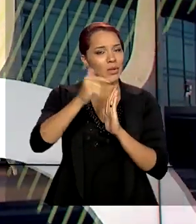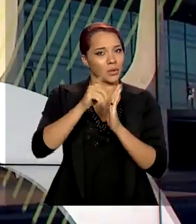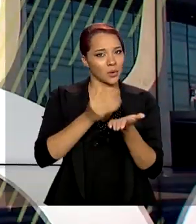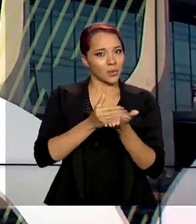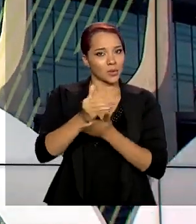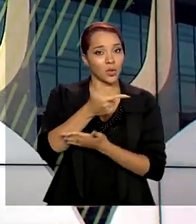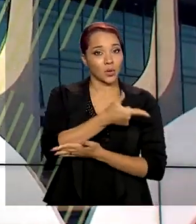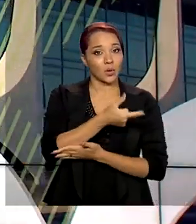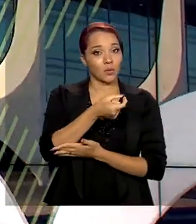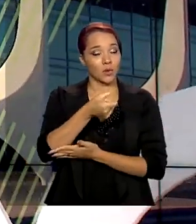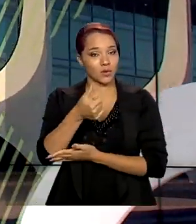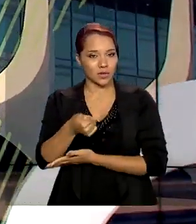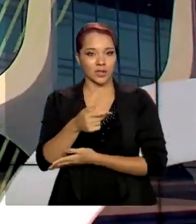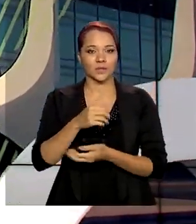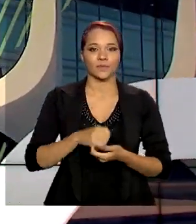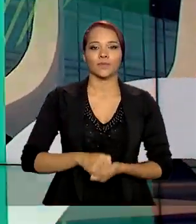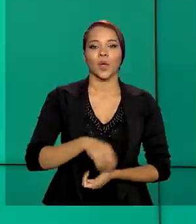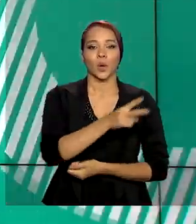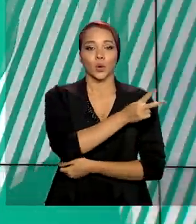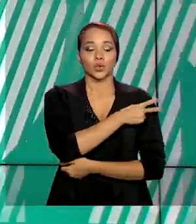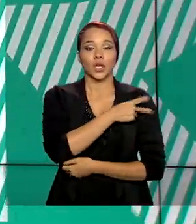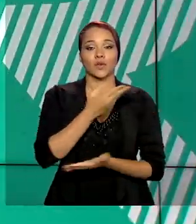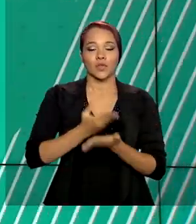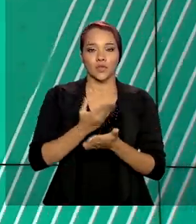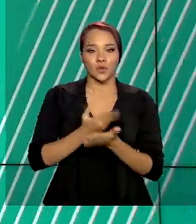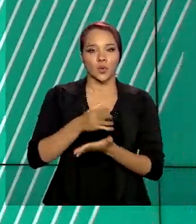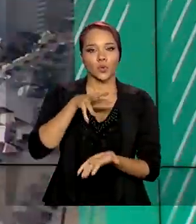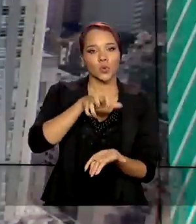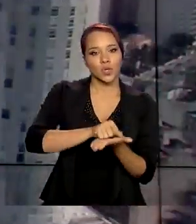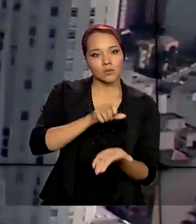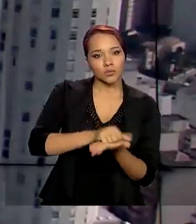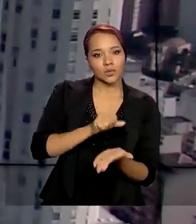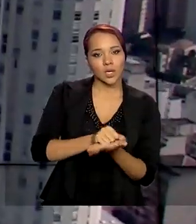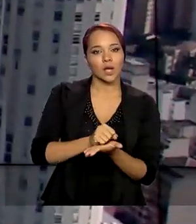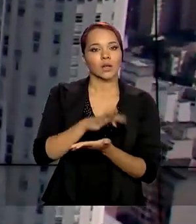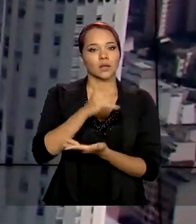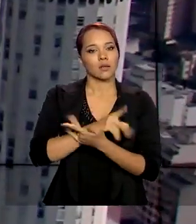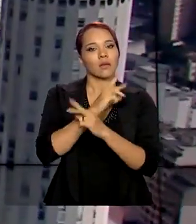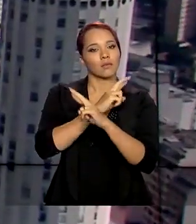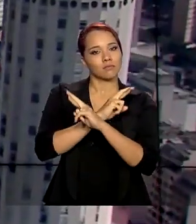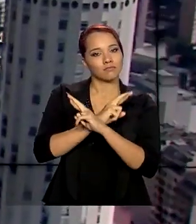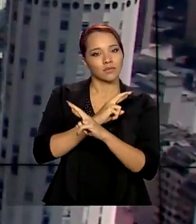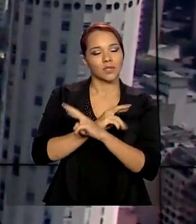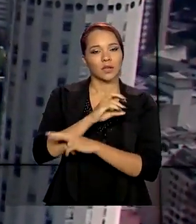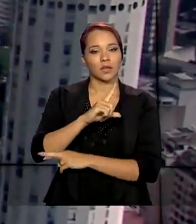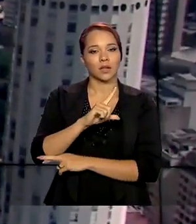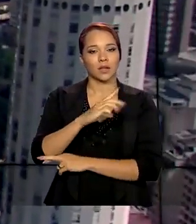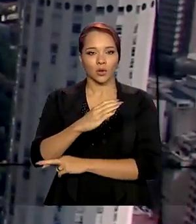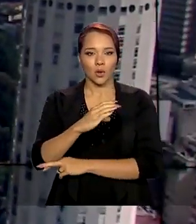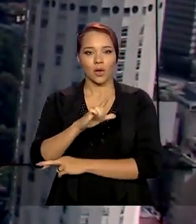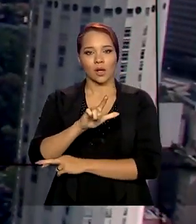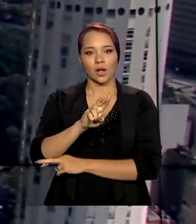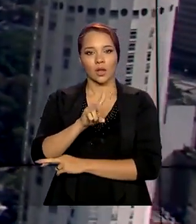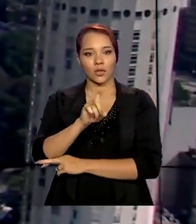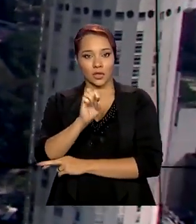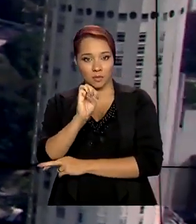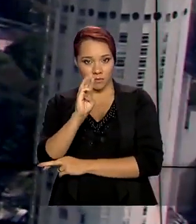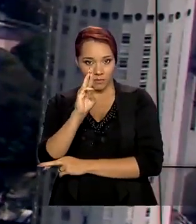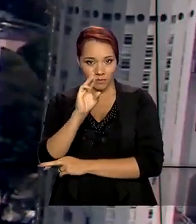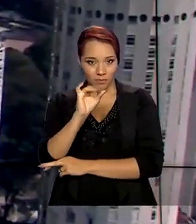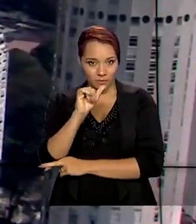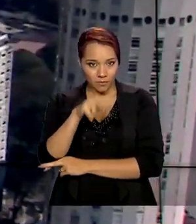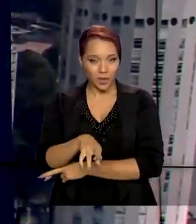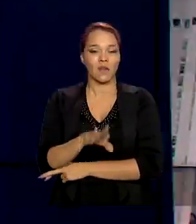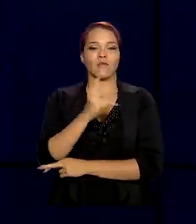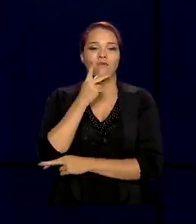2007. O chefe de estudos tributários e aduaneiros da Receita Federal, Claudemir Malakias, diz que a arrecadação de